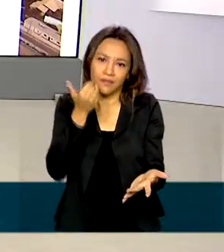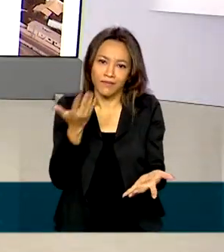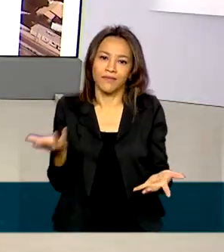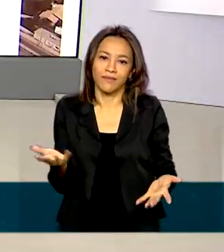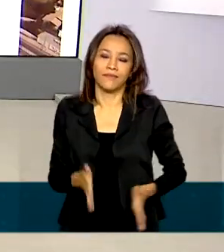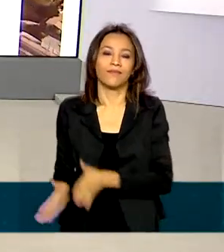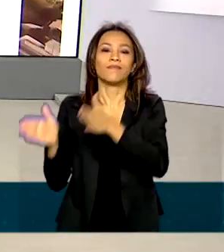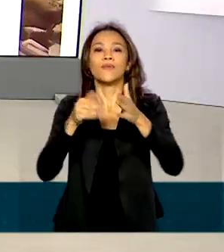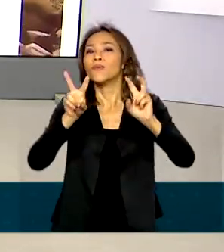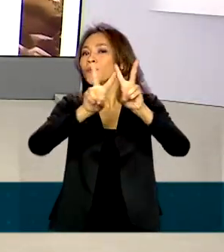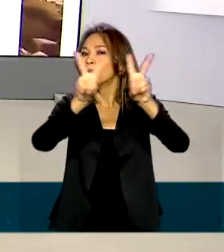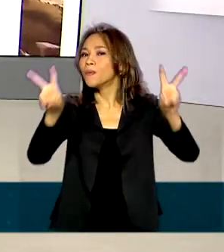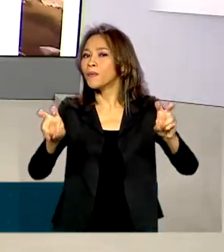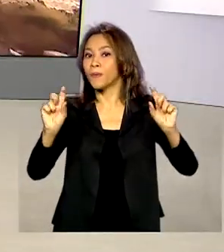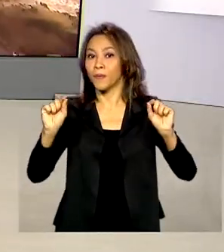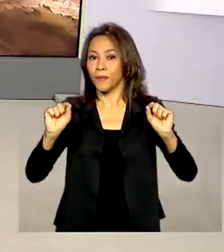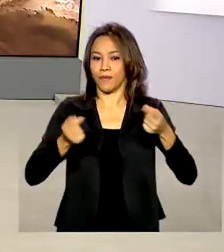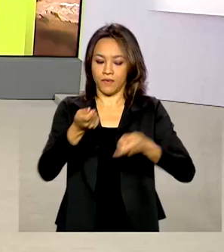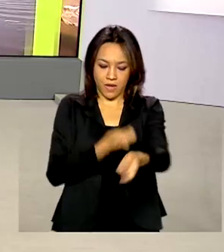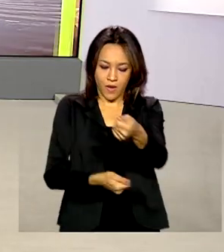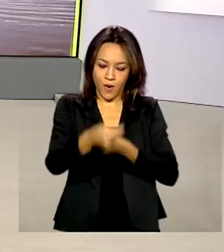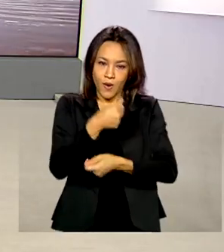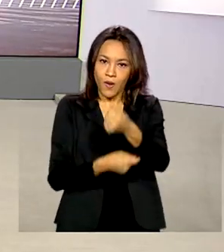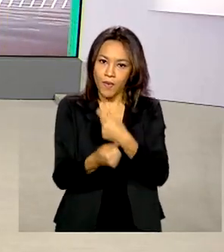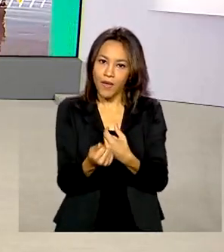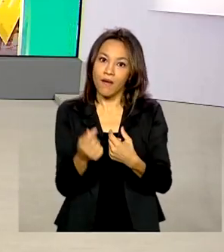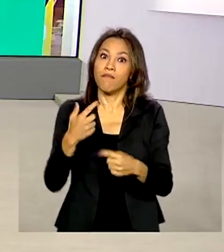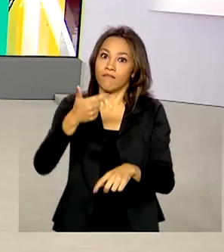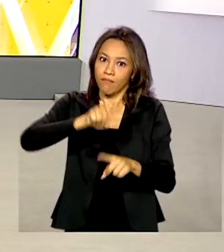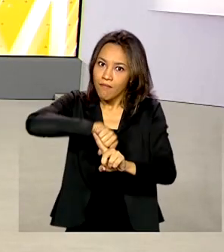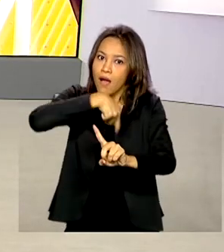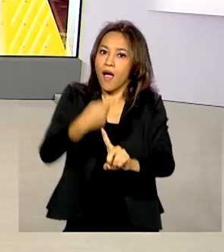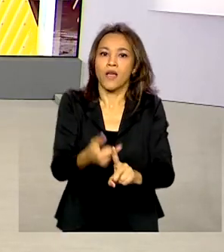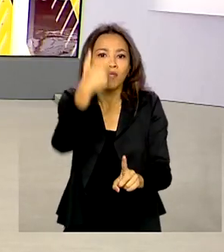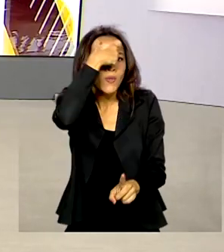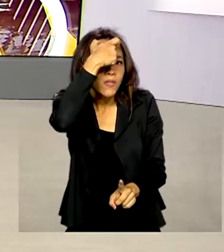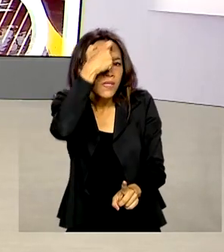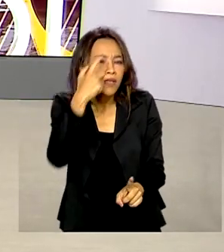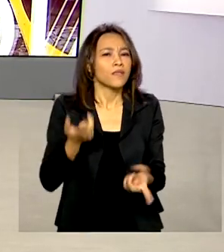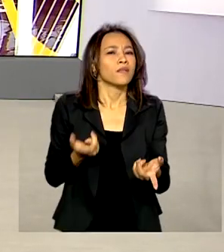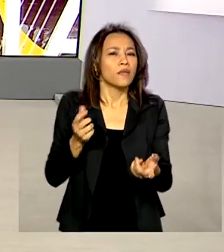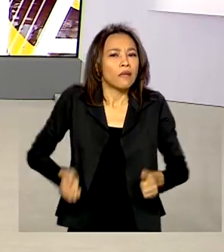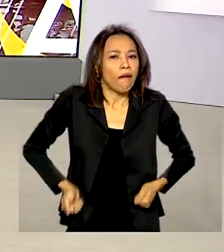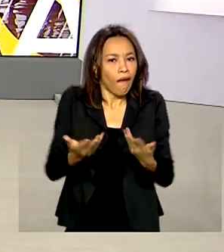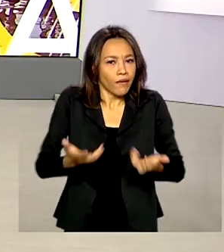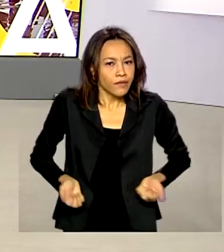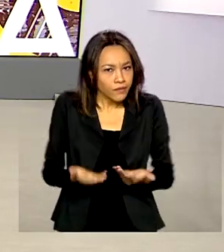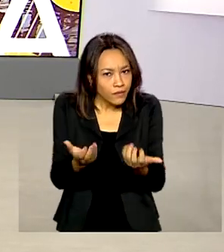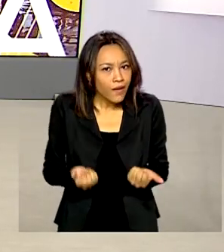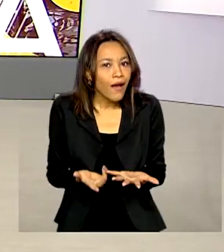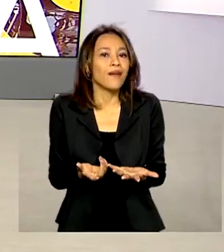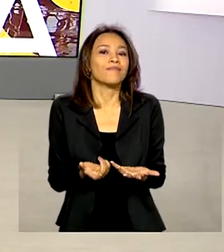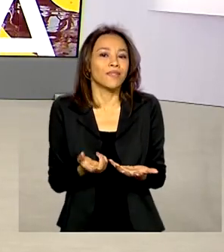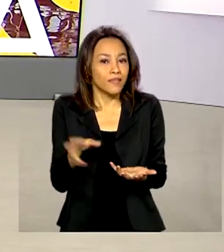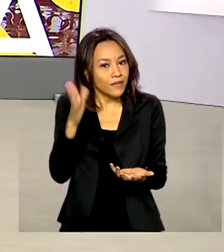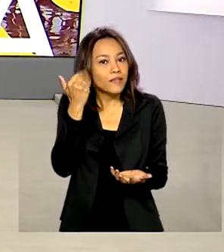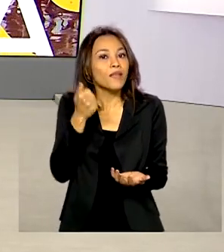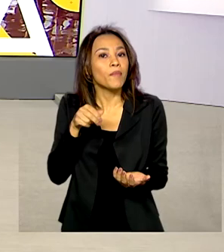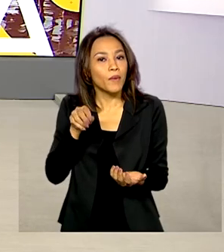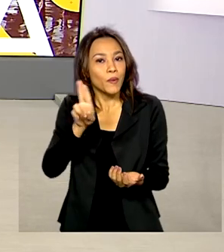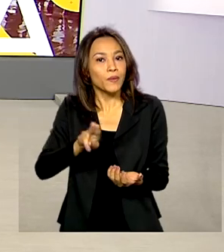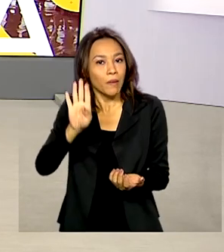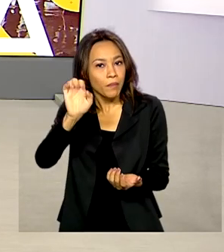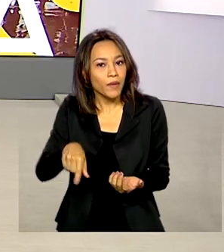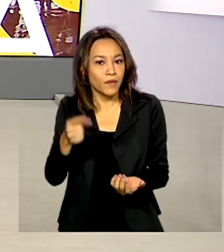O assunto agora é economia. Mais consciência na hora de gastar e investir. Um milhão de reais vão ser